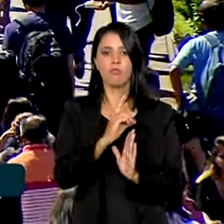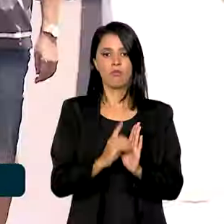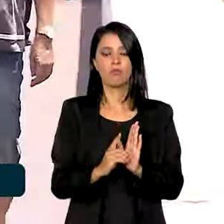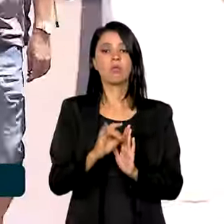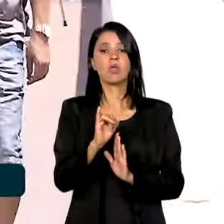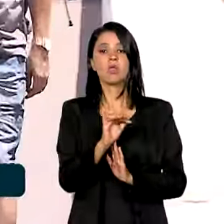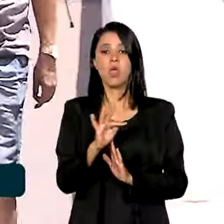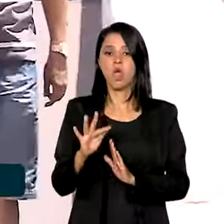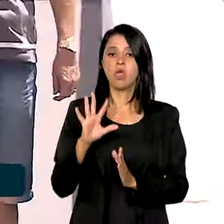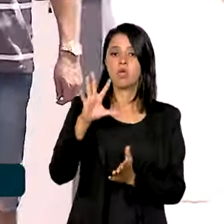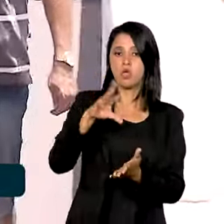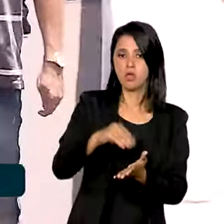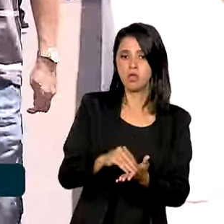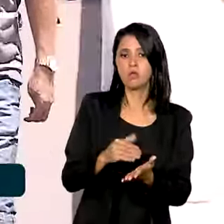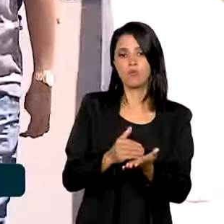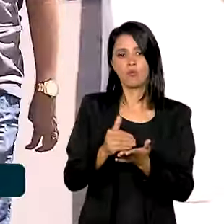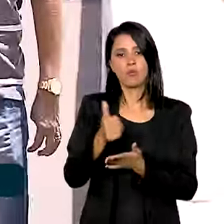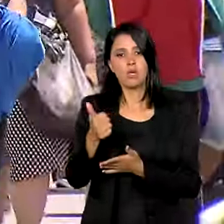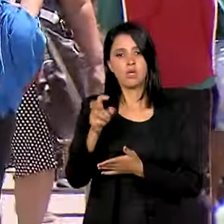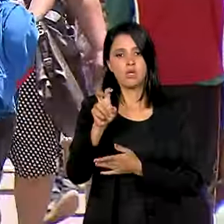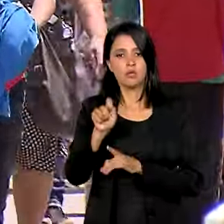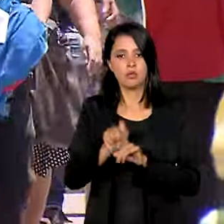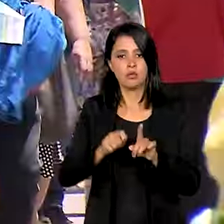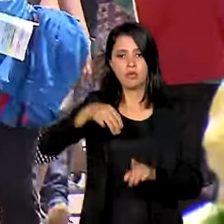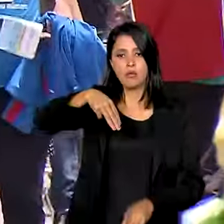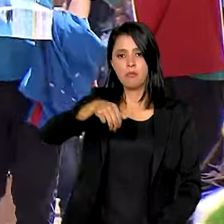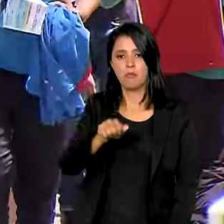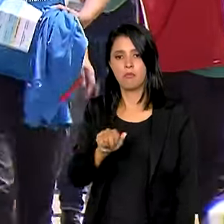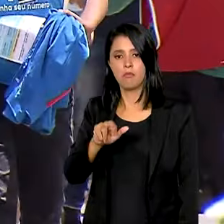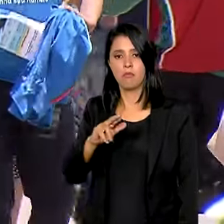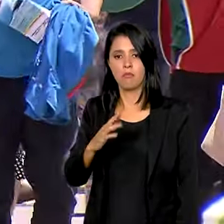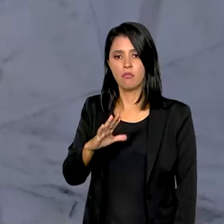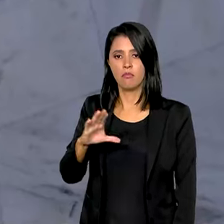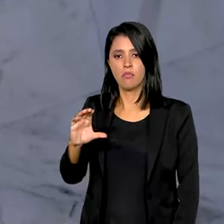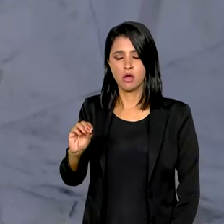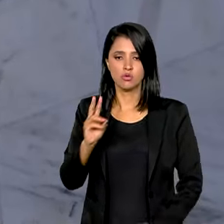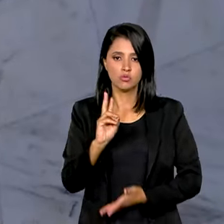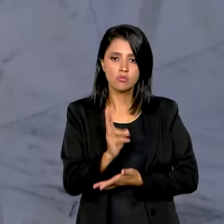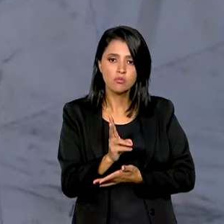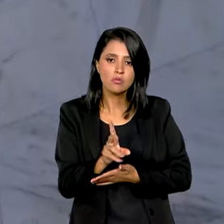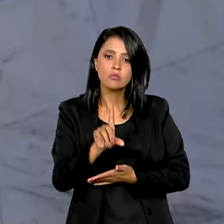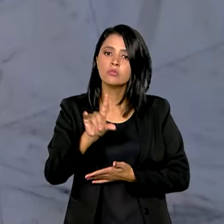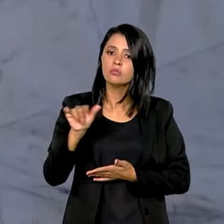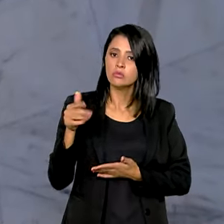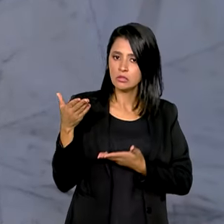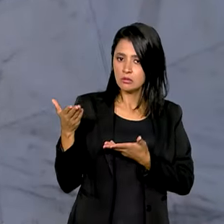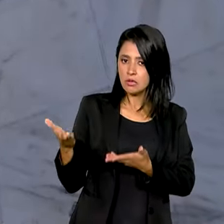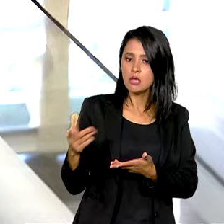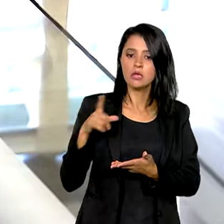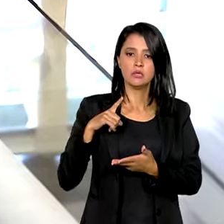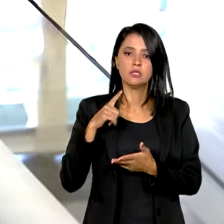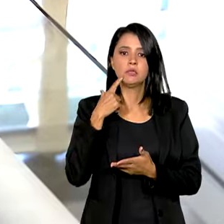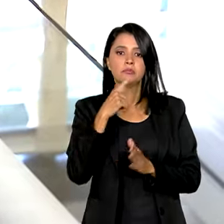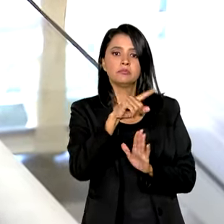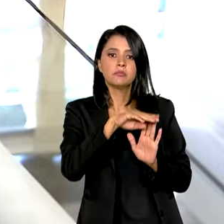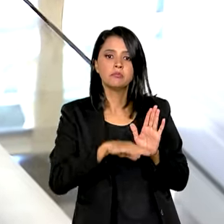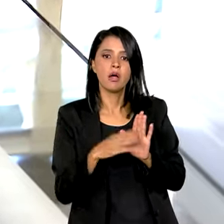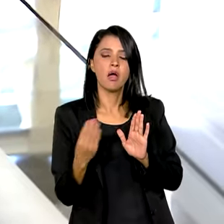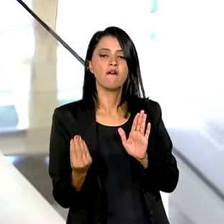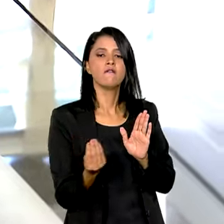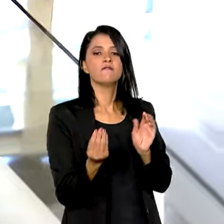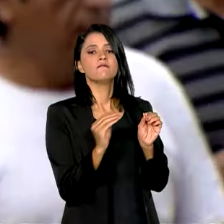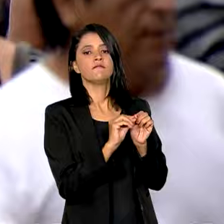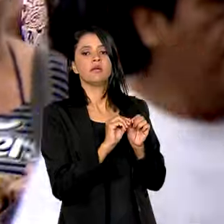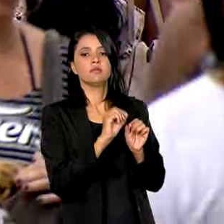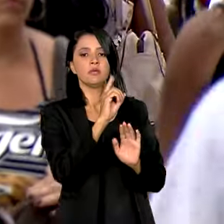de Renda começa em 15 de março. Neste mesmo dia, o programa para fazer a declaração será